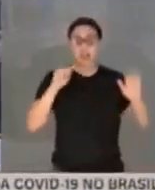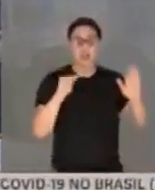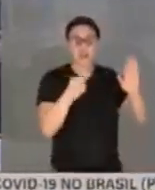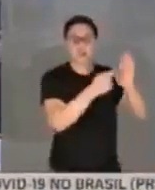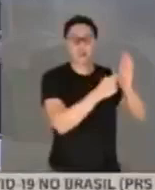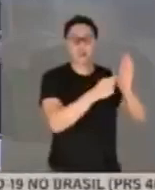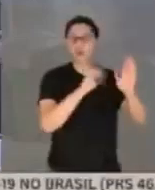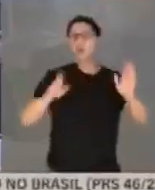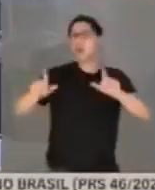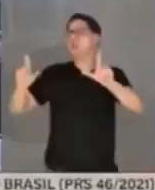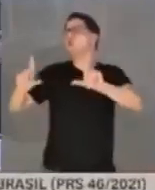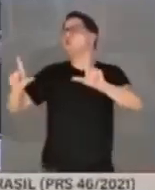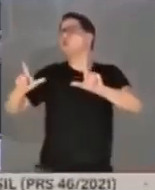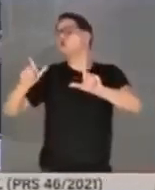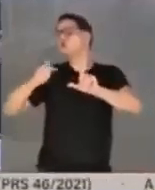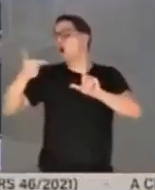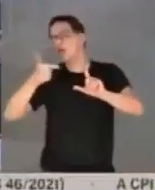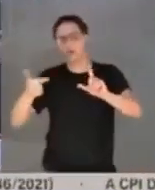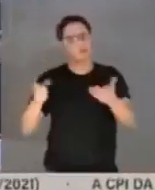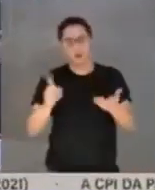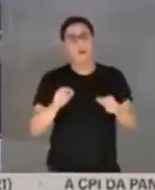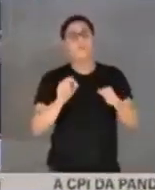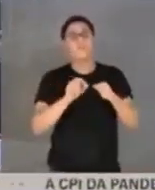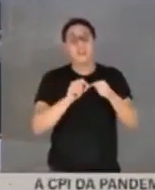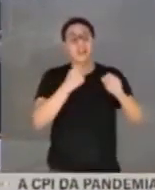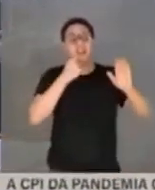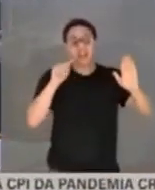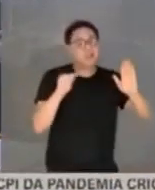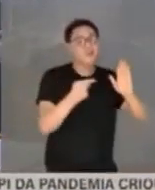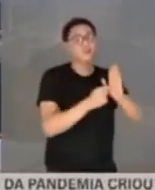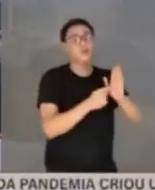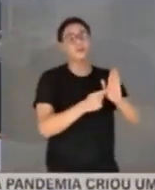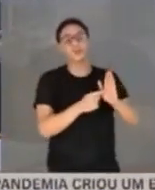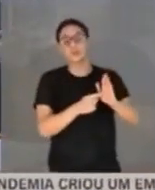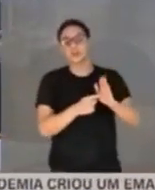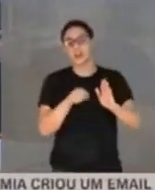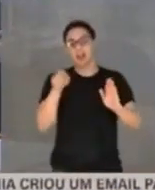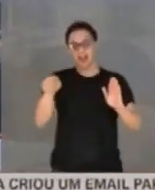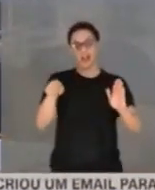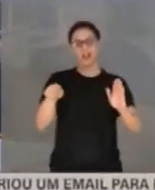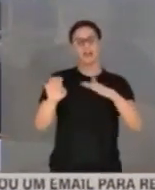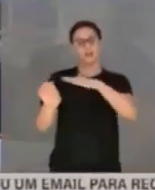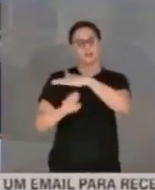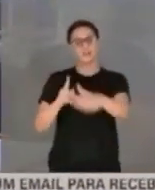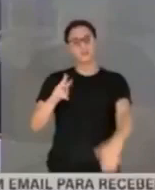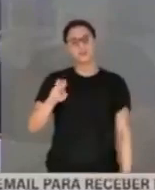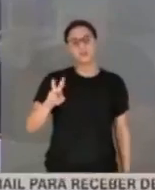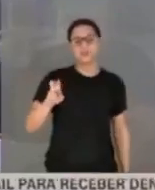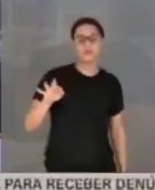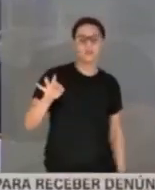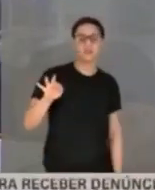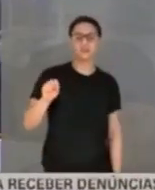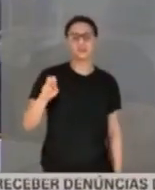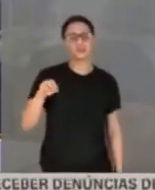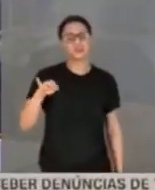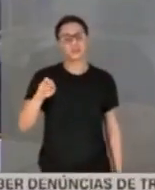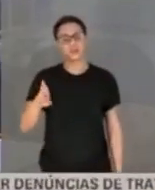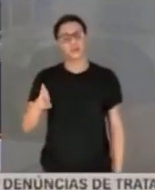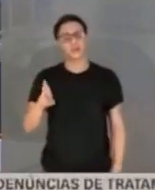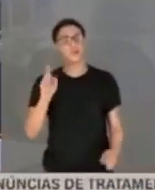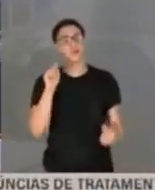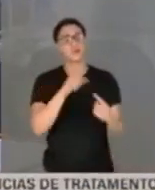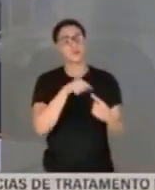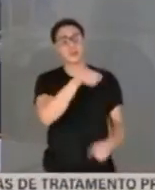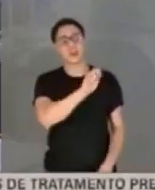jornal e foi ver. Ela fez uma denúncia à ANS para que a ANS